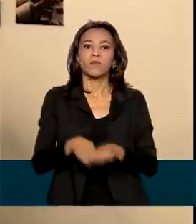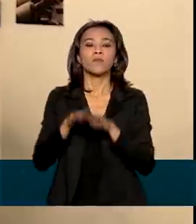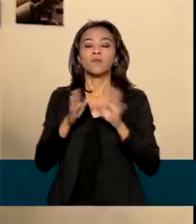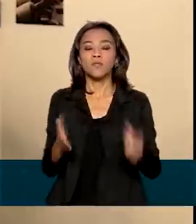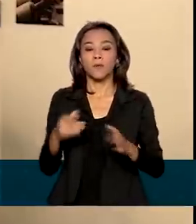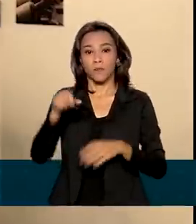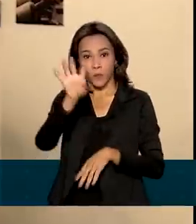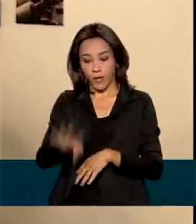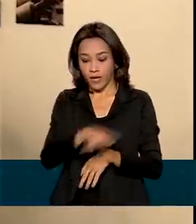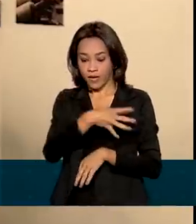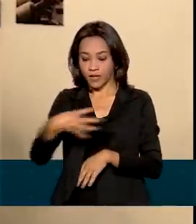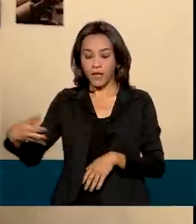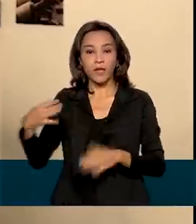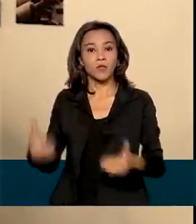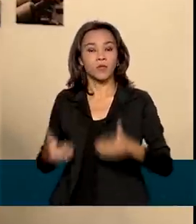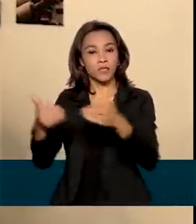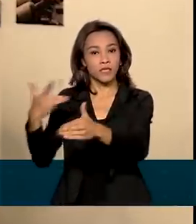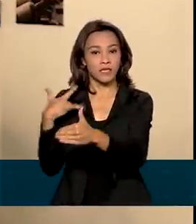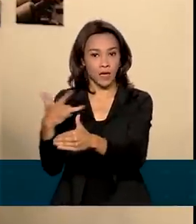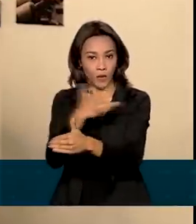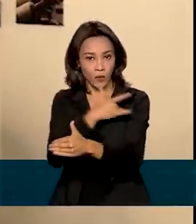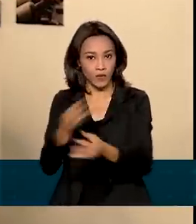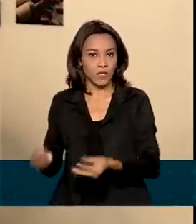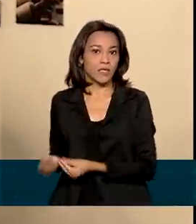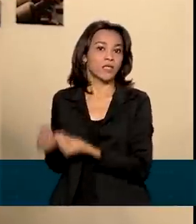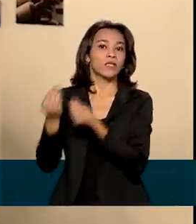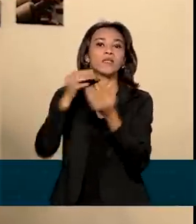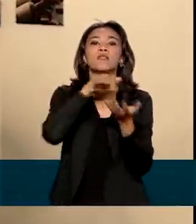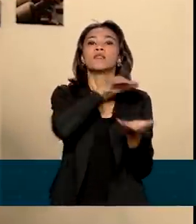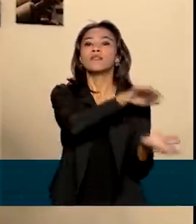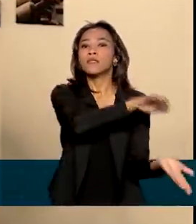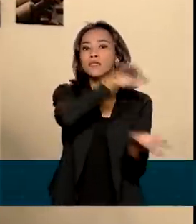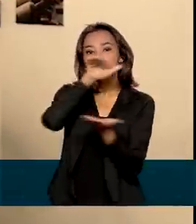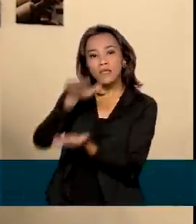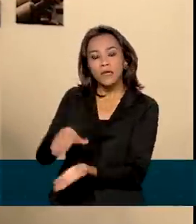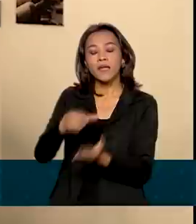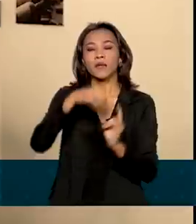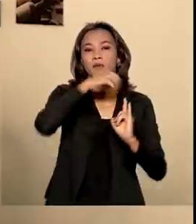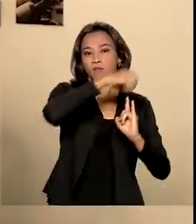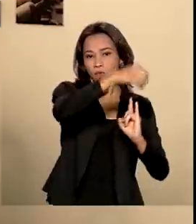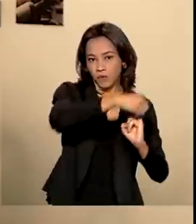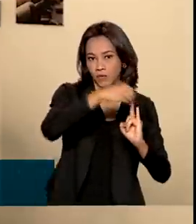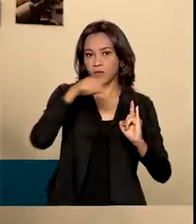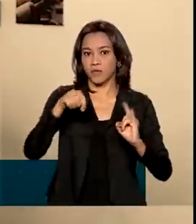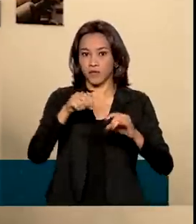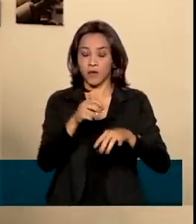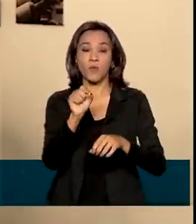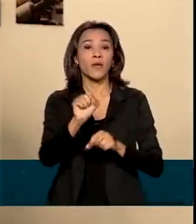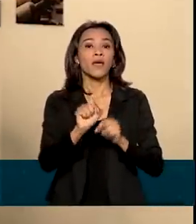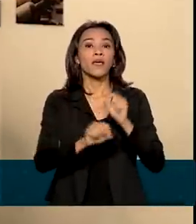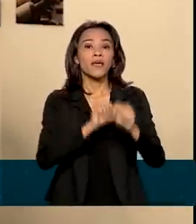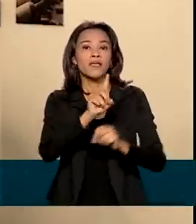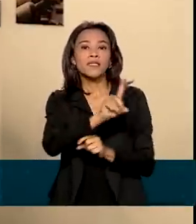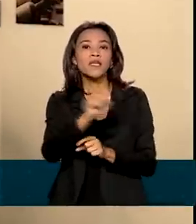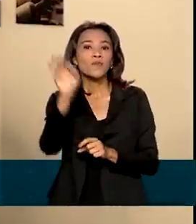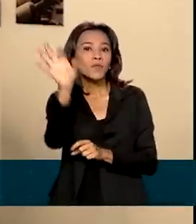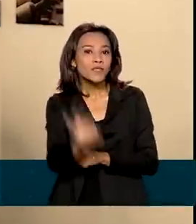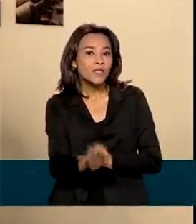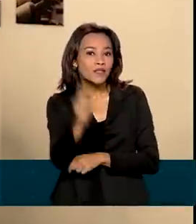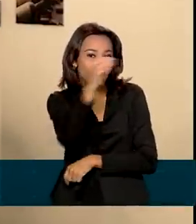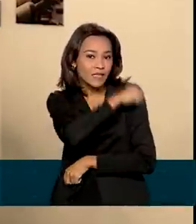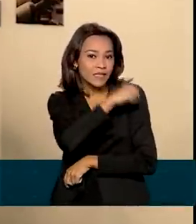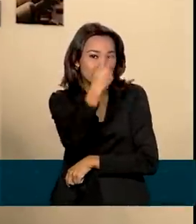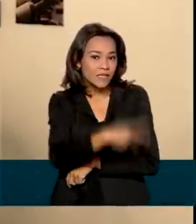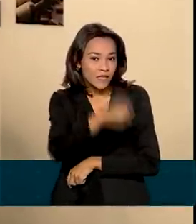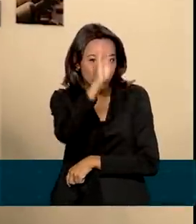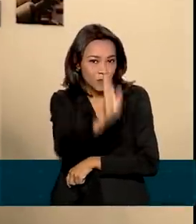previsto a entrega pela Fiocruz das primeiras doses da vacina contra a Covid-19 100% nacionais. E o governo